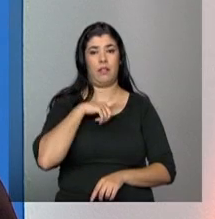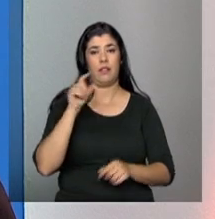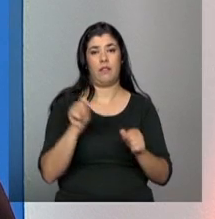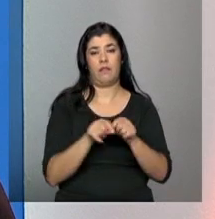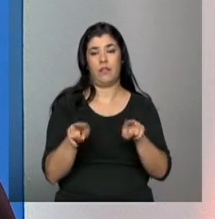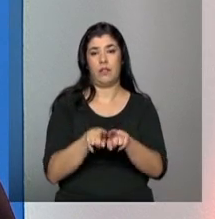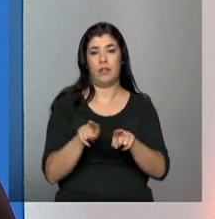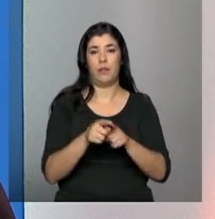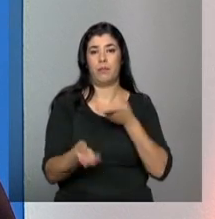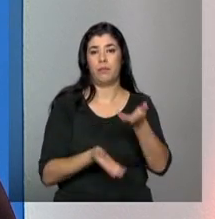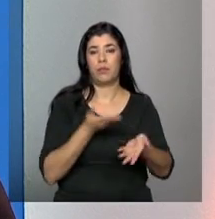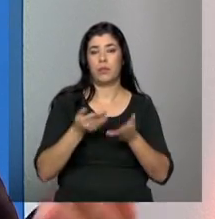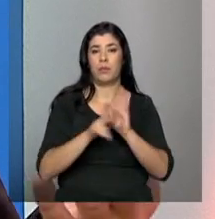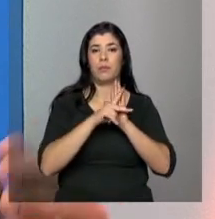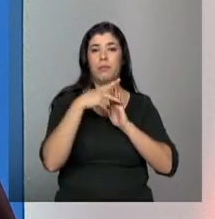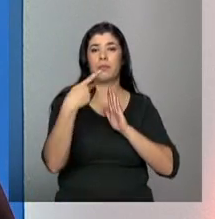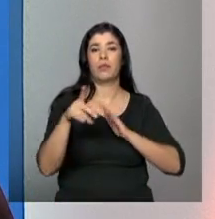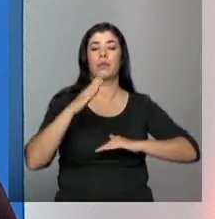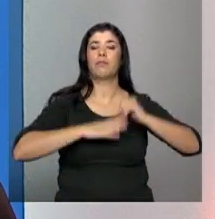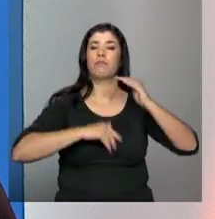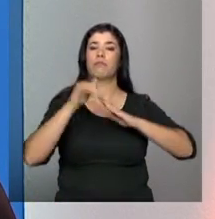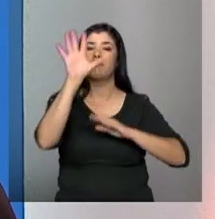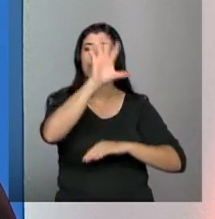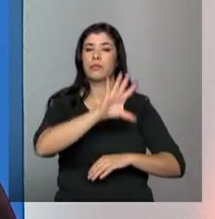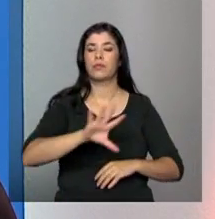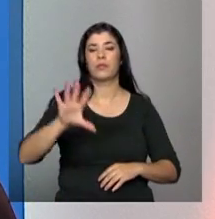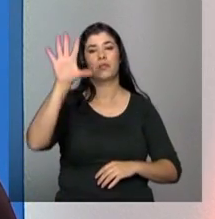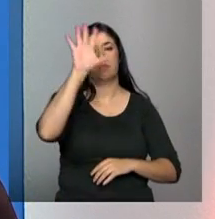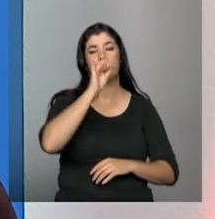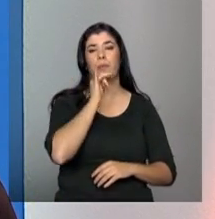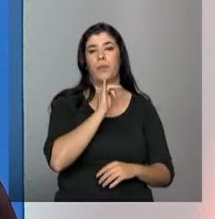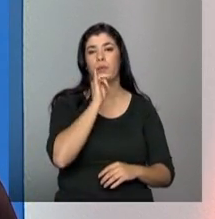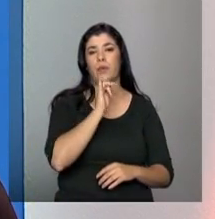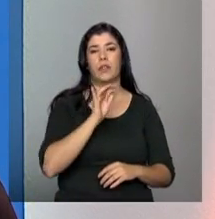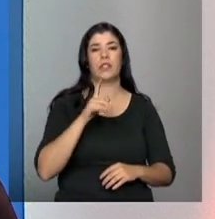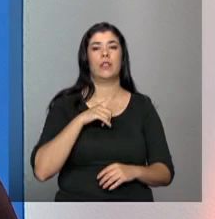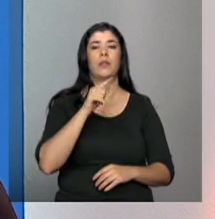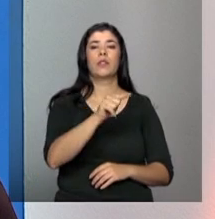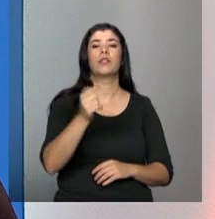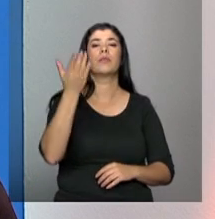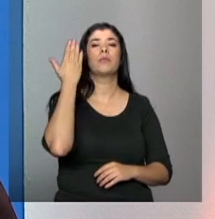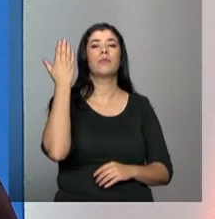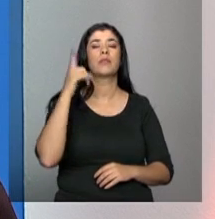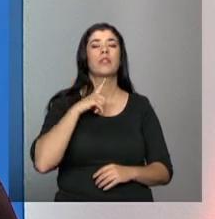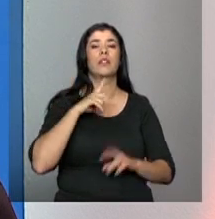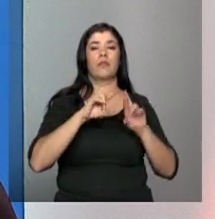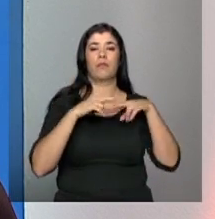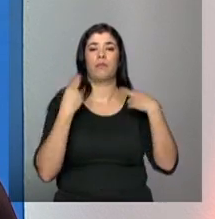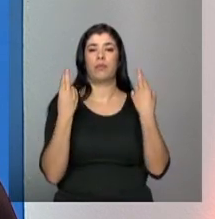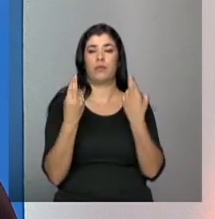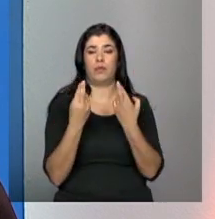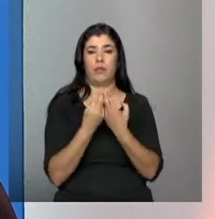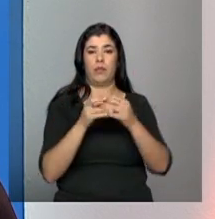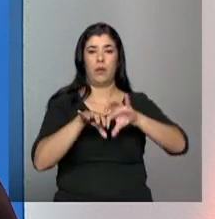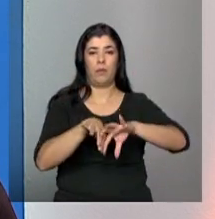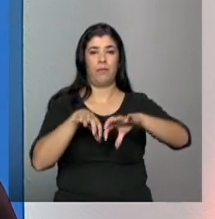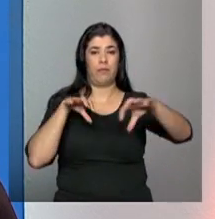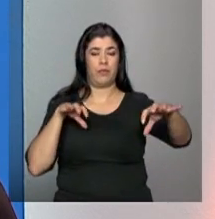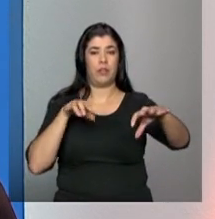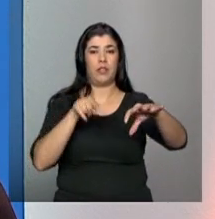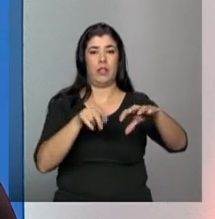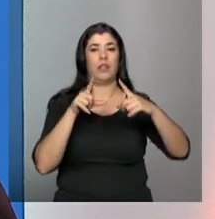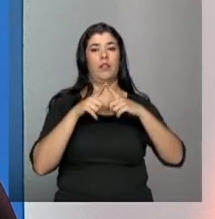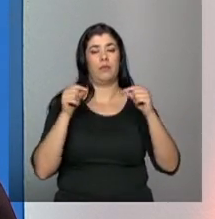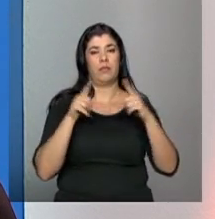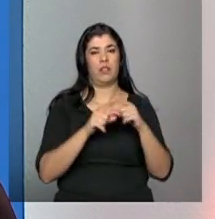a mobilização de uma maneira mais abrangente, como, por exemplo, na semana passada, nós fizemos uma reunião descentralizada e ampliada aqui em Brasília, que